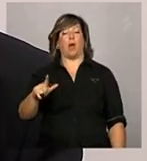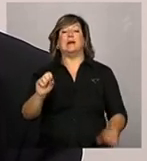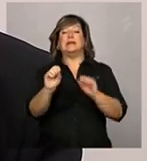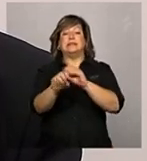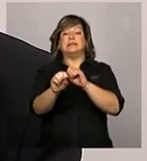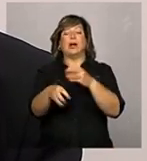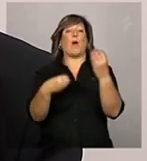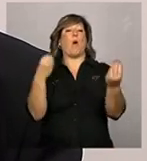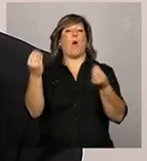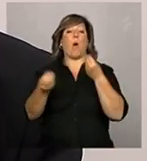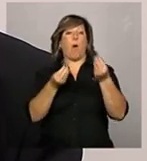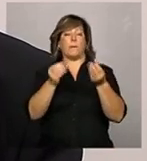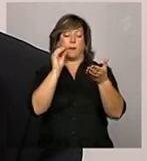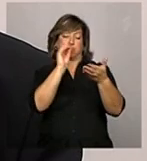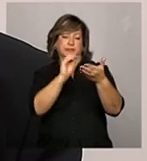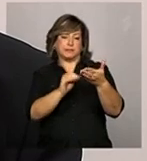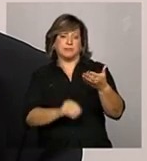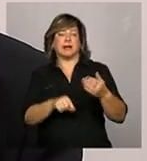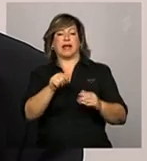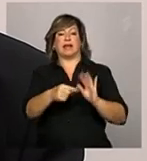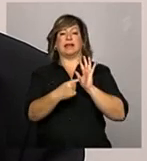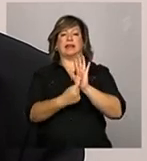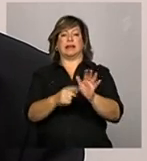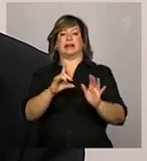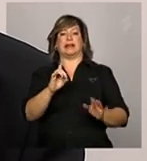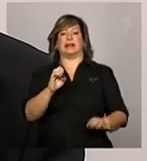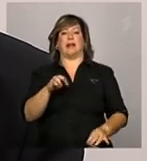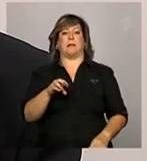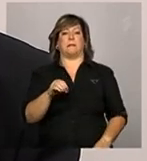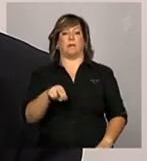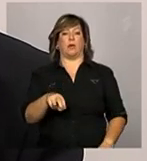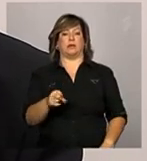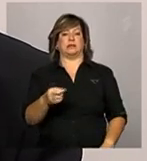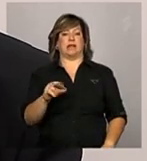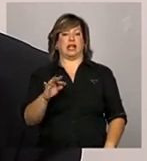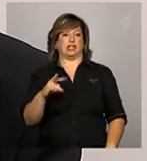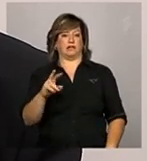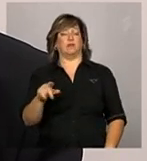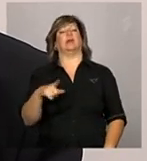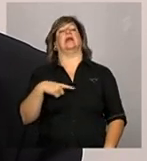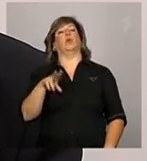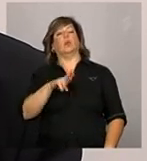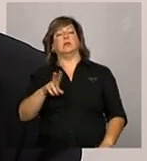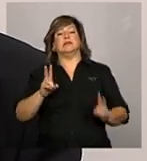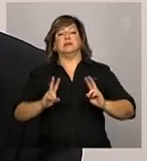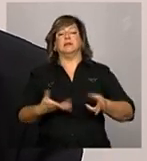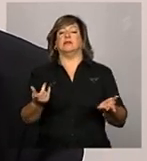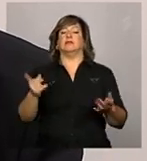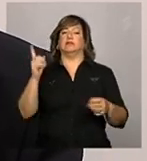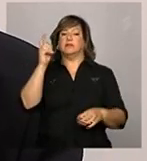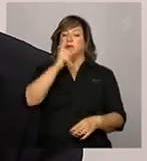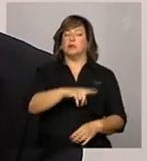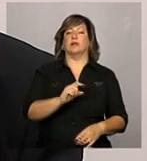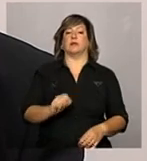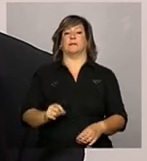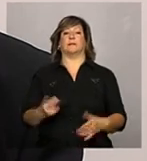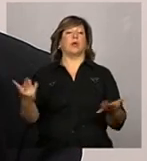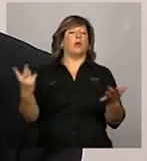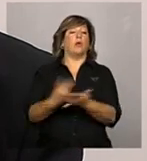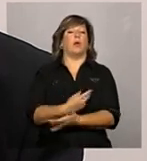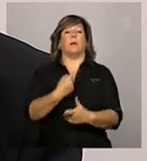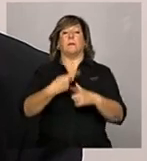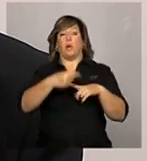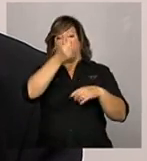que é atualizado constantemente a cada dificuldade, a cada percalço que os